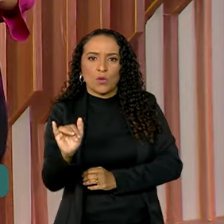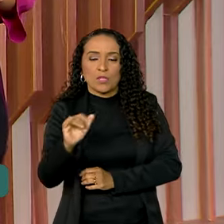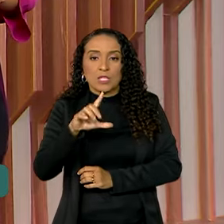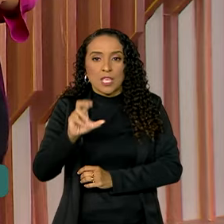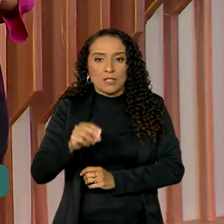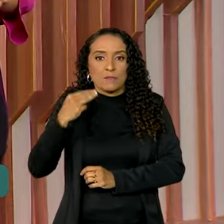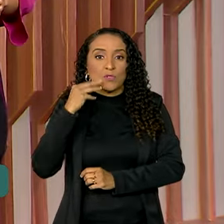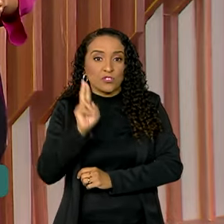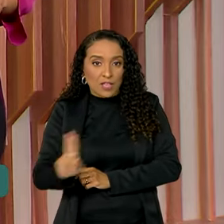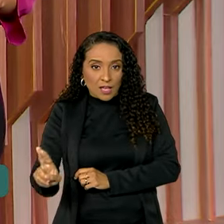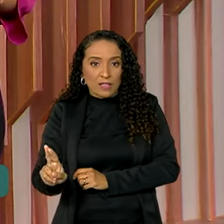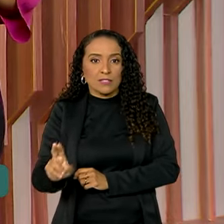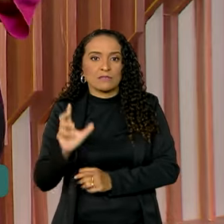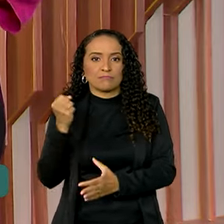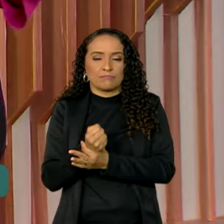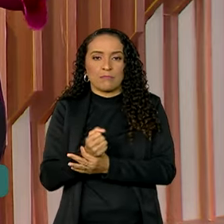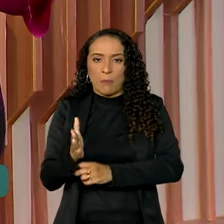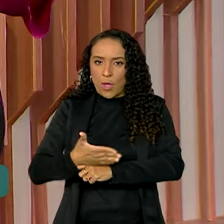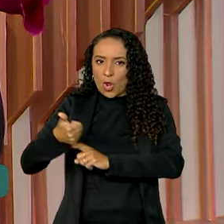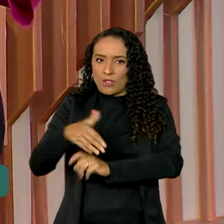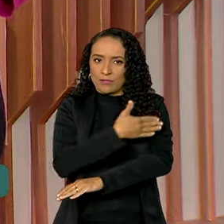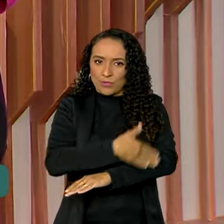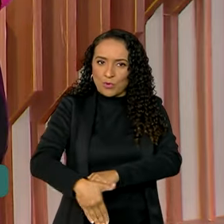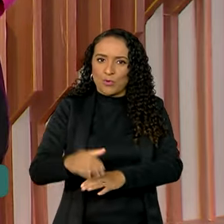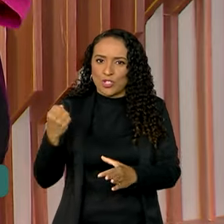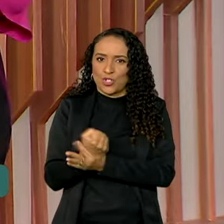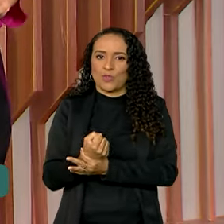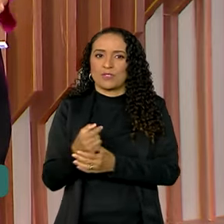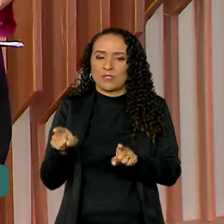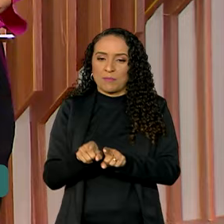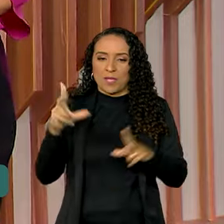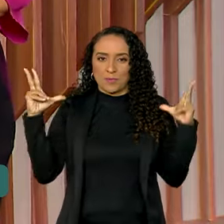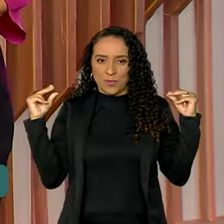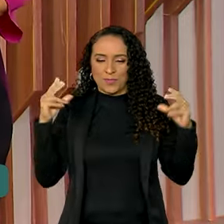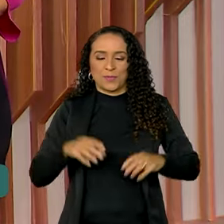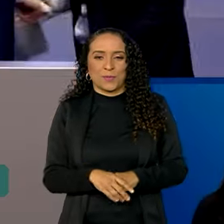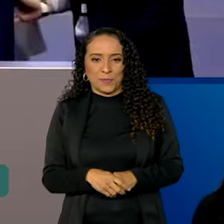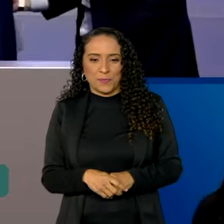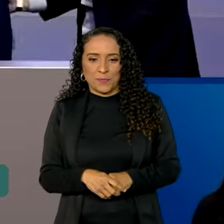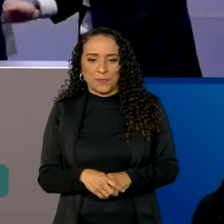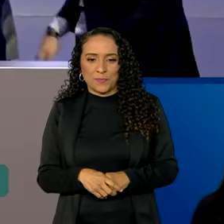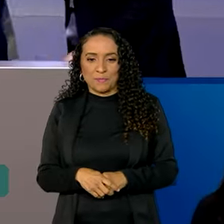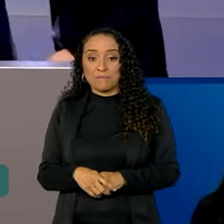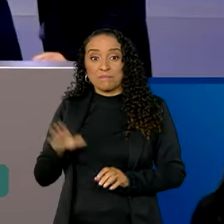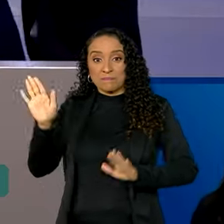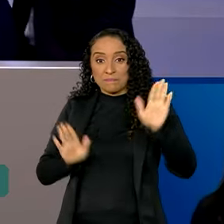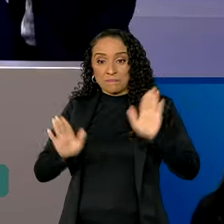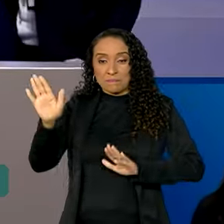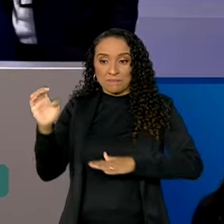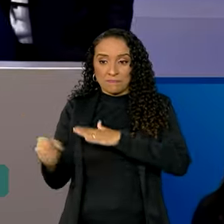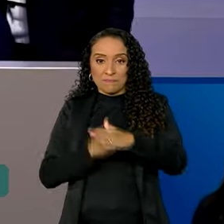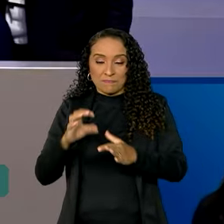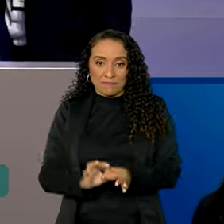que vão garantir melhorias na estrada e mais segurança aos motoristas. O leilão de concessão da